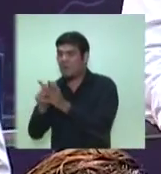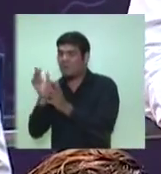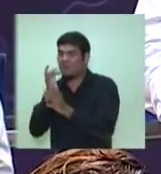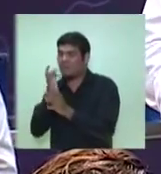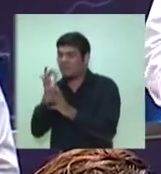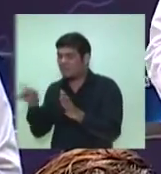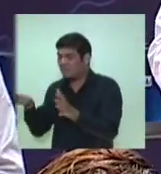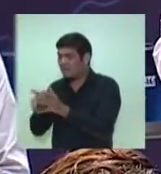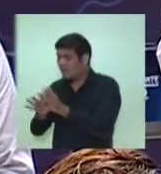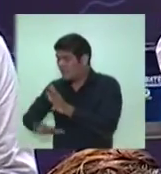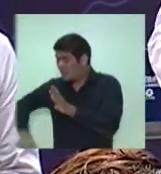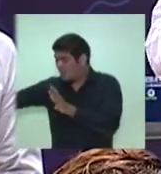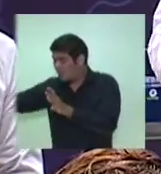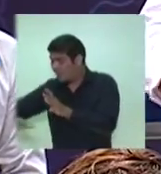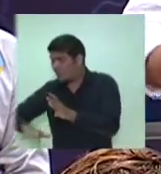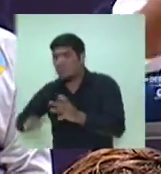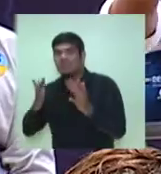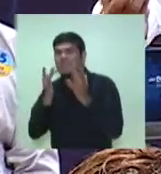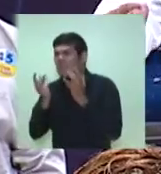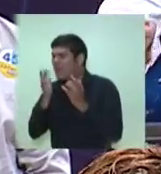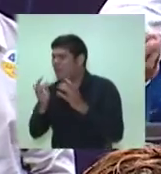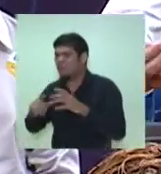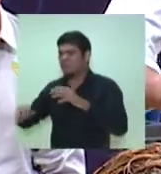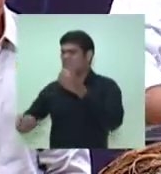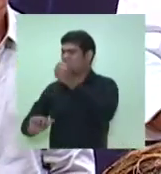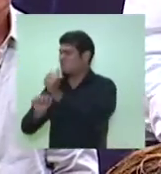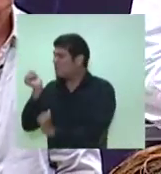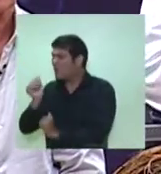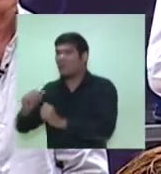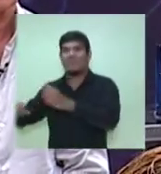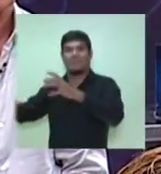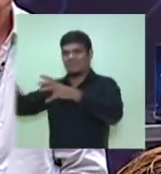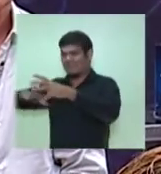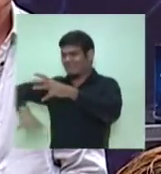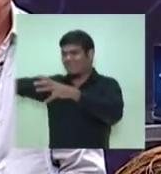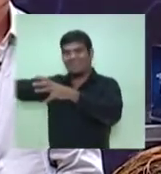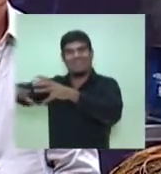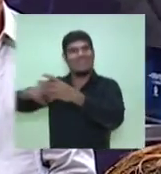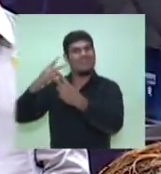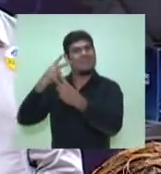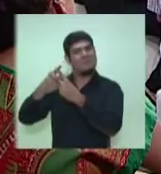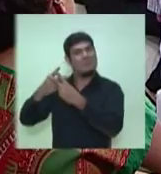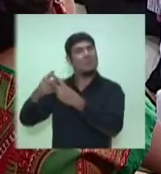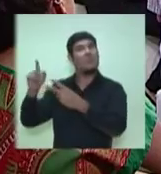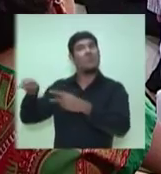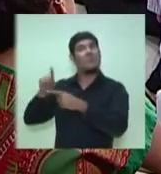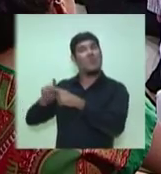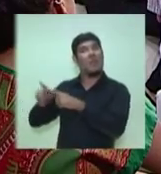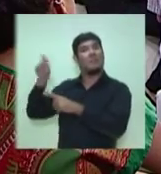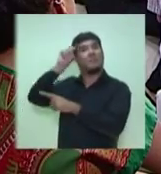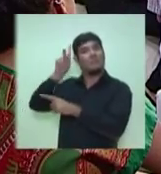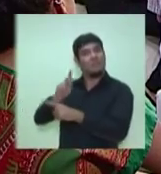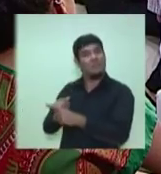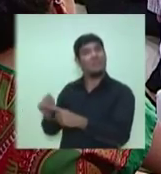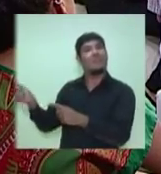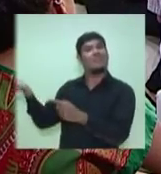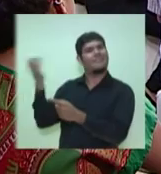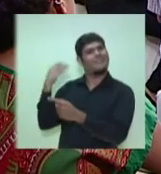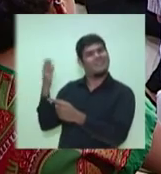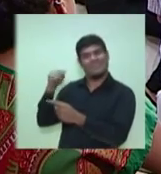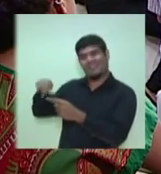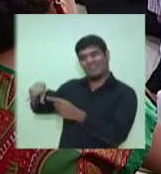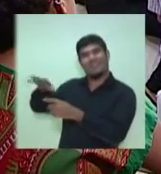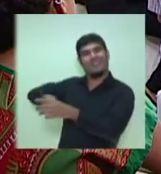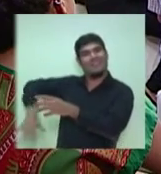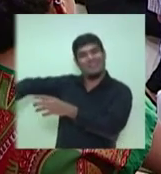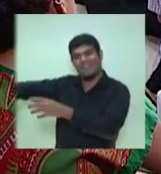esporte, para teatro, criando o nosso teatro municipal, que é uma demanda antiga da nossa cidade e de todos os produtores, artistas e